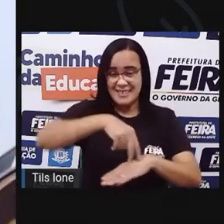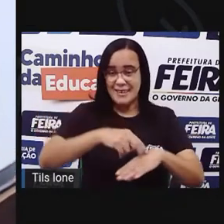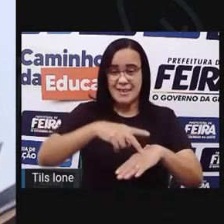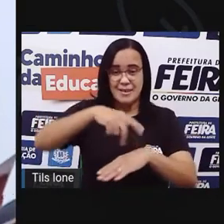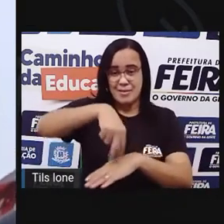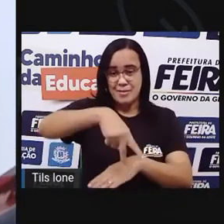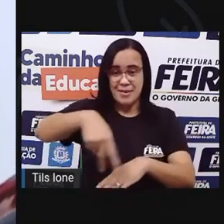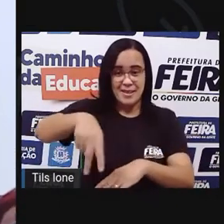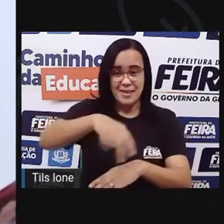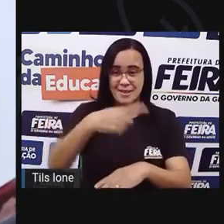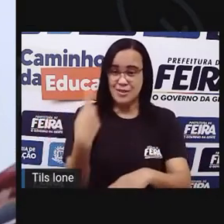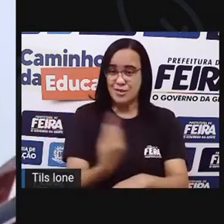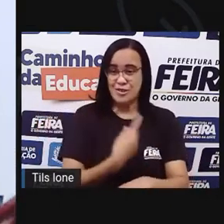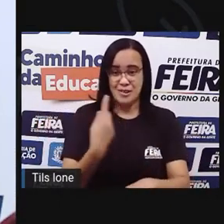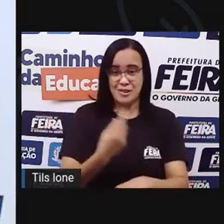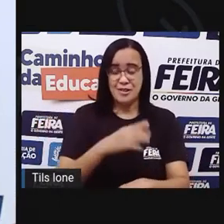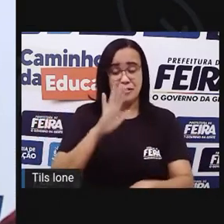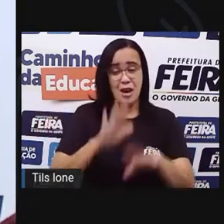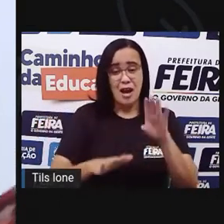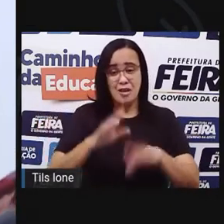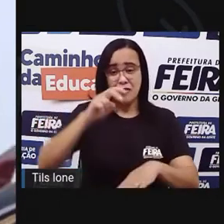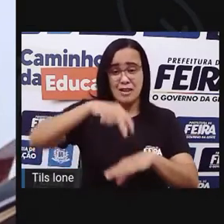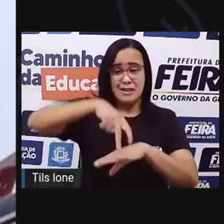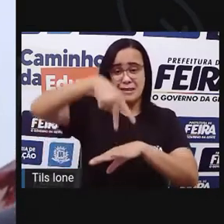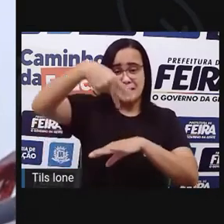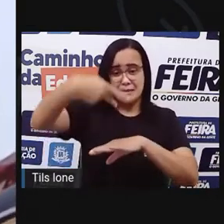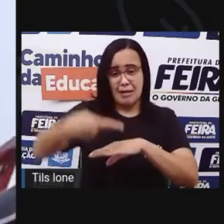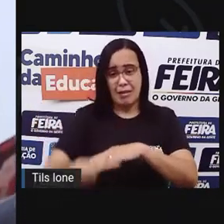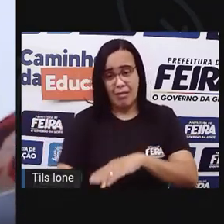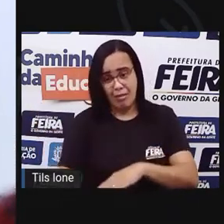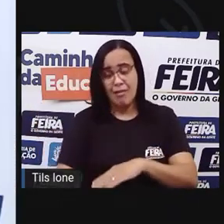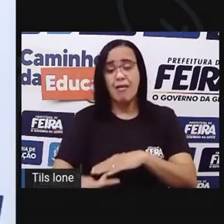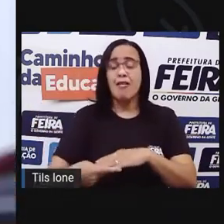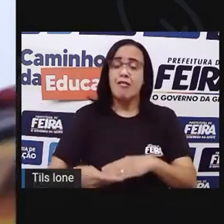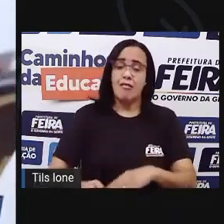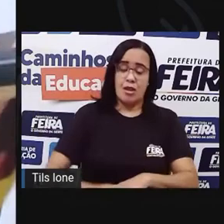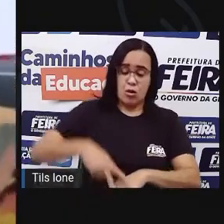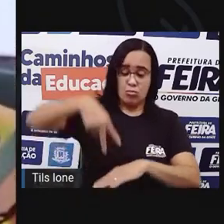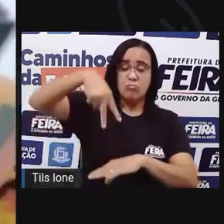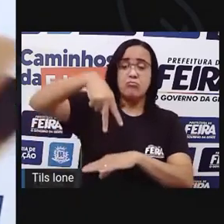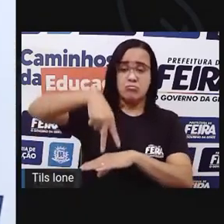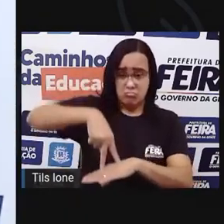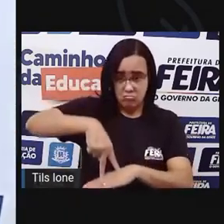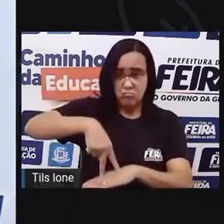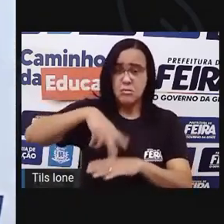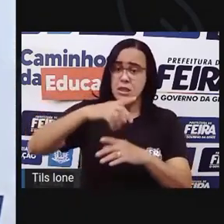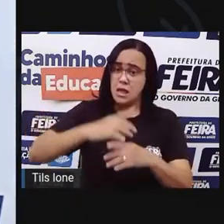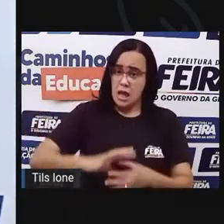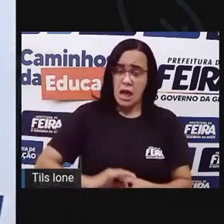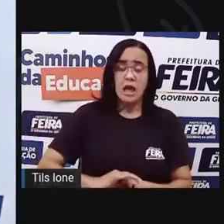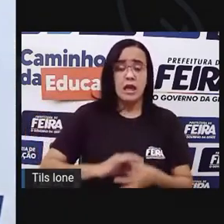caía, mas tudo bem. Levantava e ela sempre me levava mais longe.